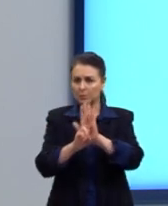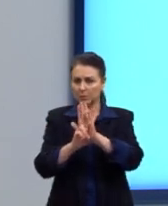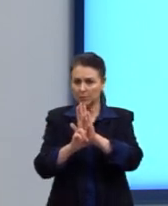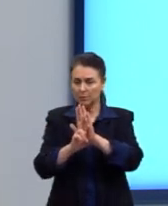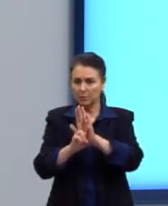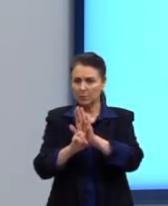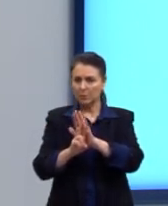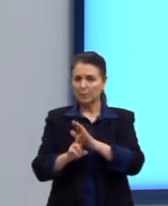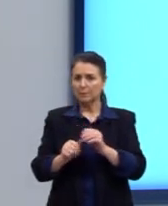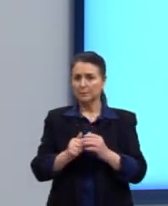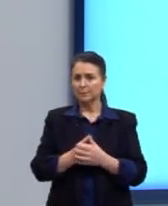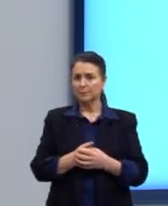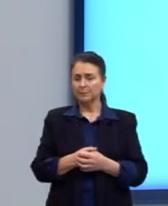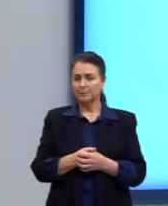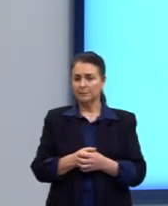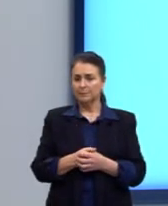letra I.